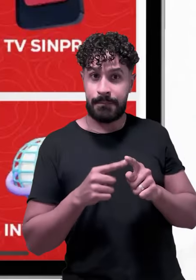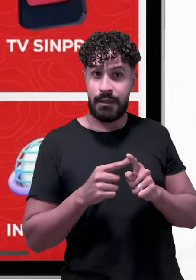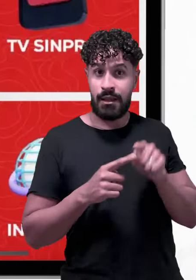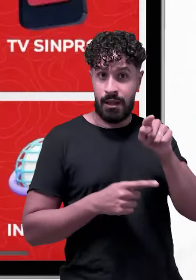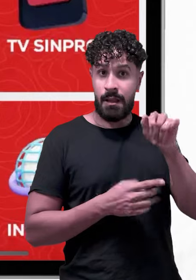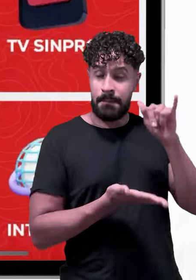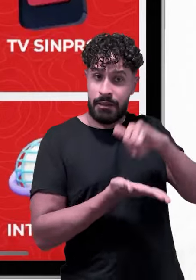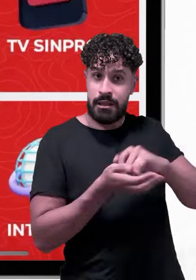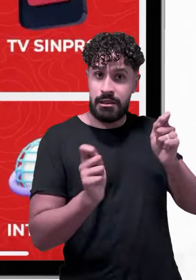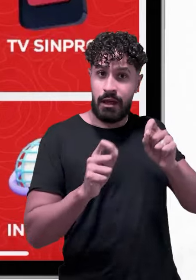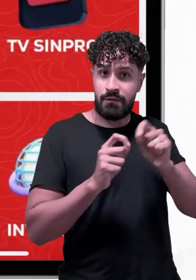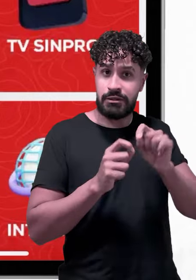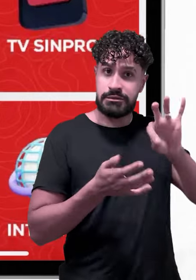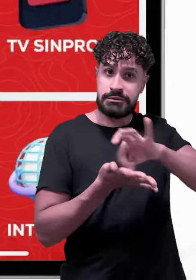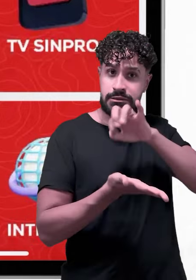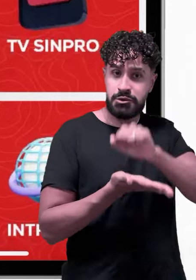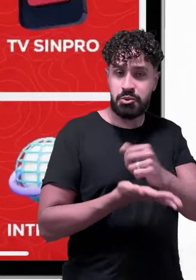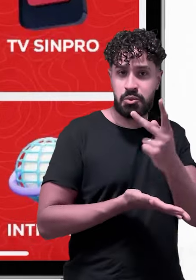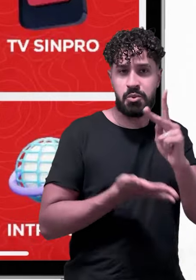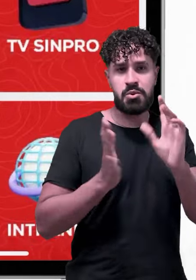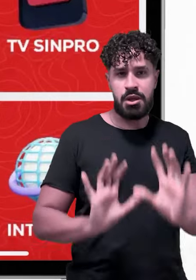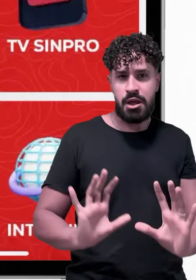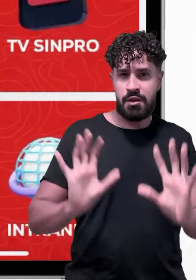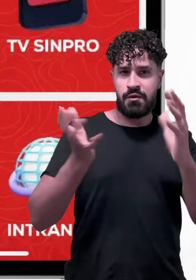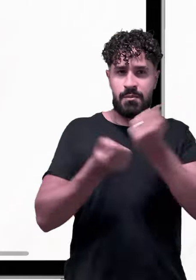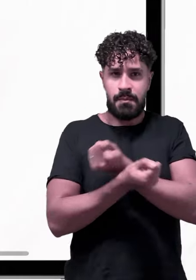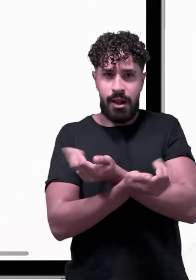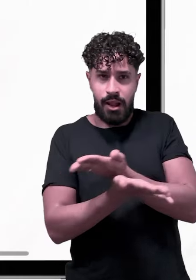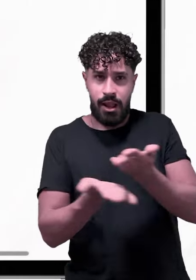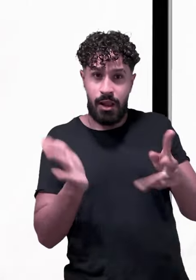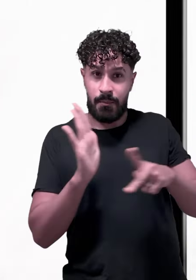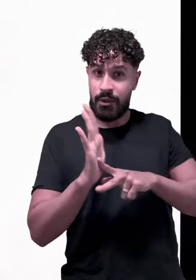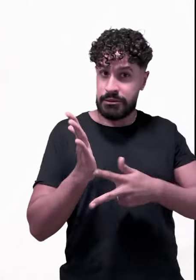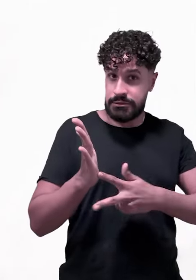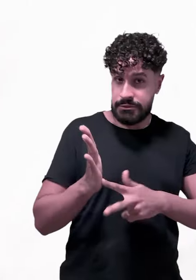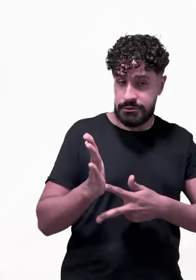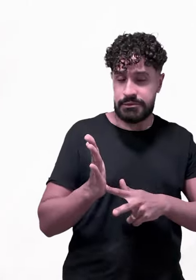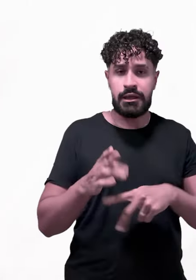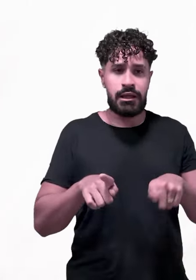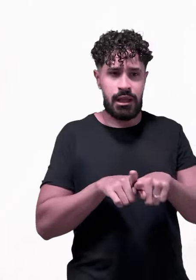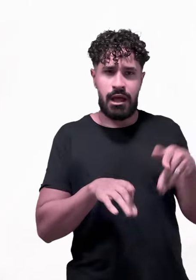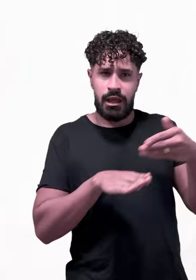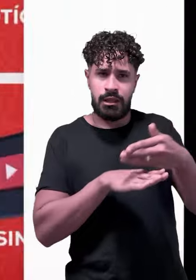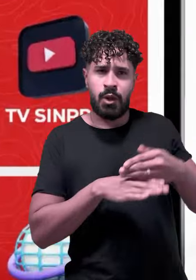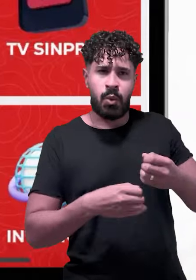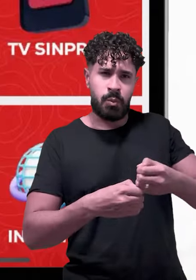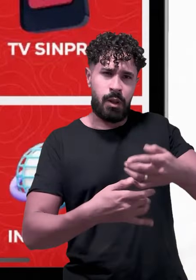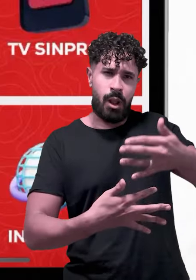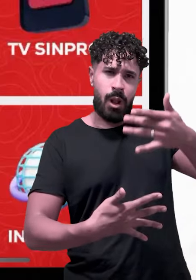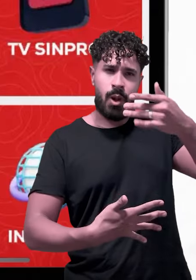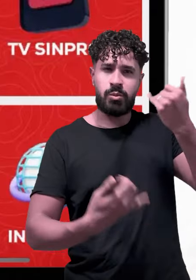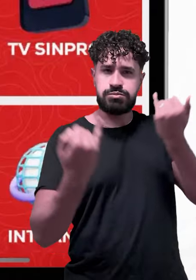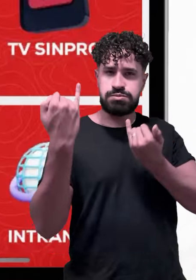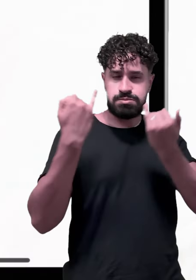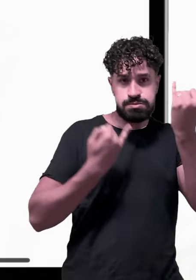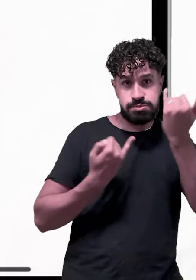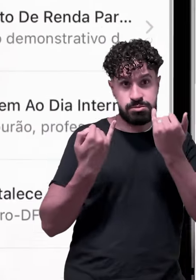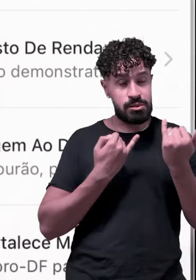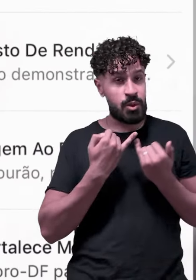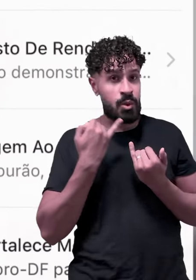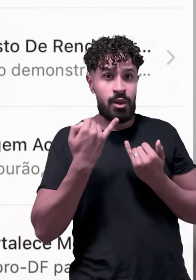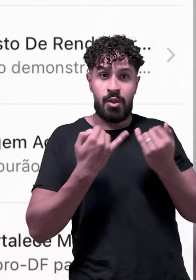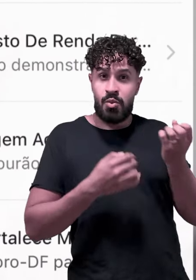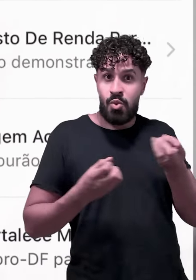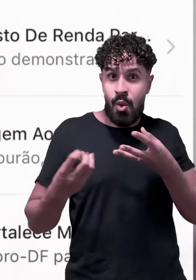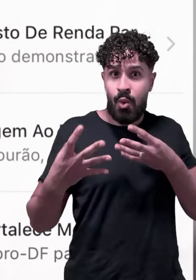Aqui no aplicativo, você também pode fazer sua inscrição nos eventos oferecidos pelo sindicato. E tem acesso a todas as